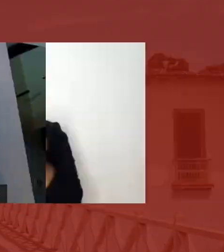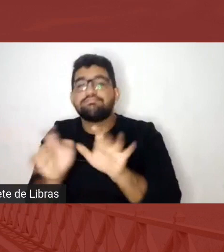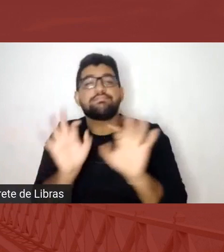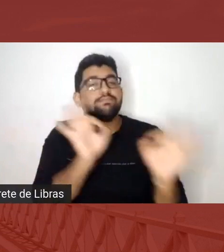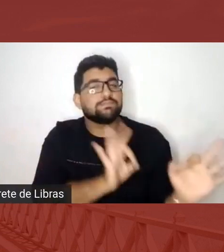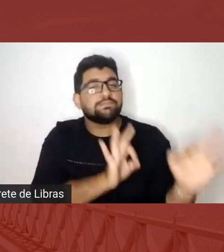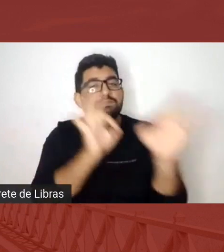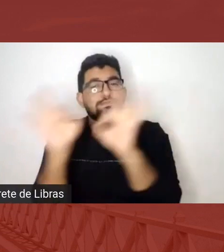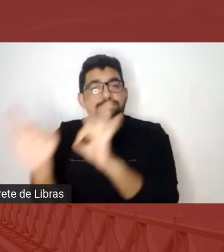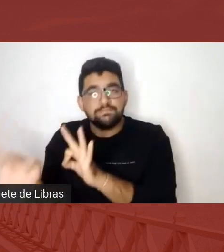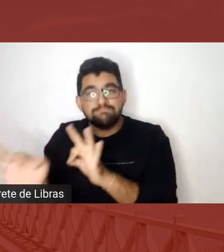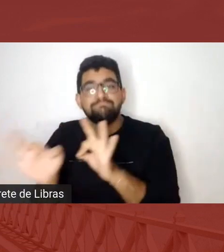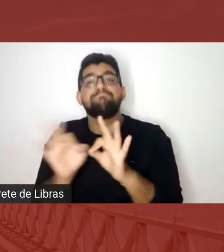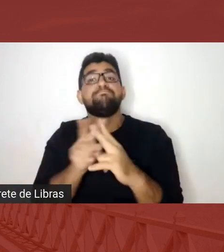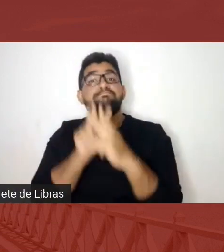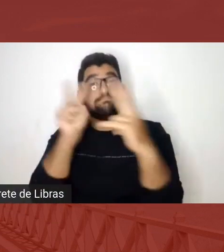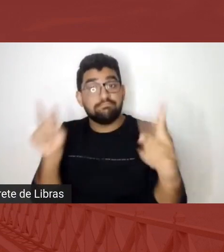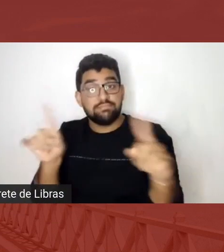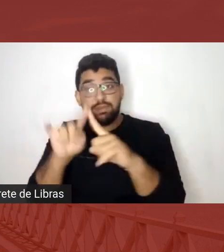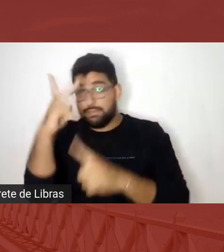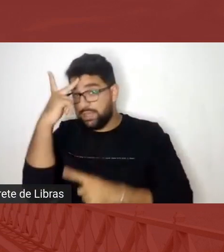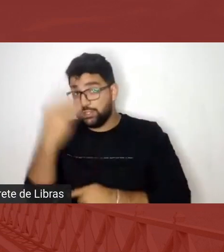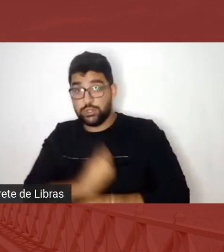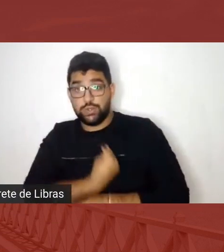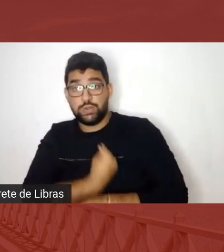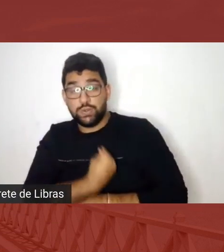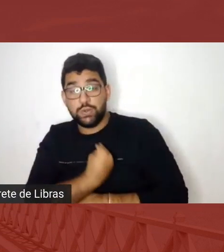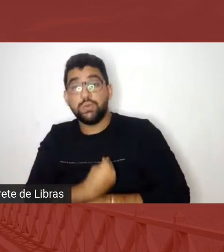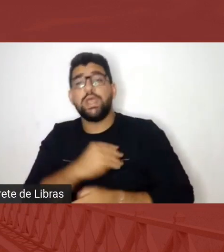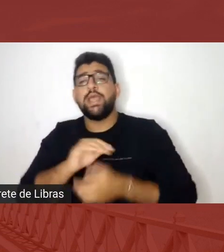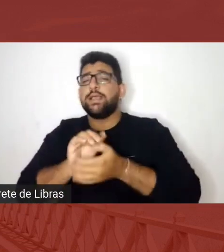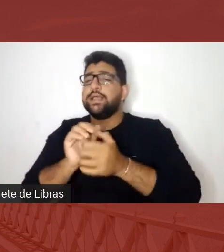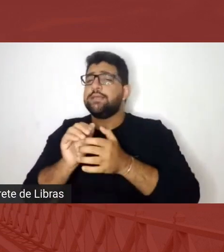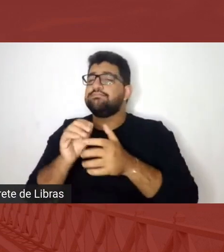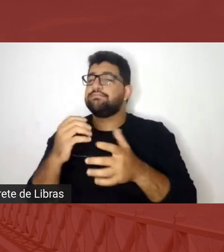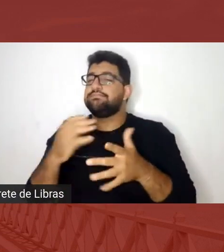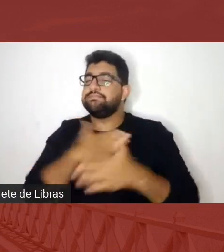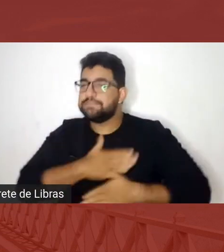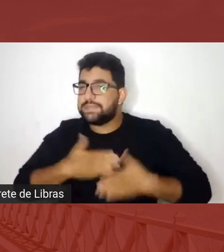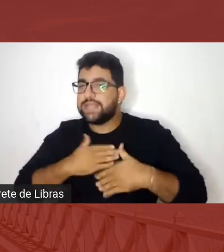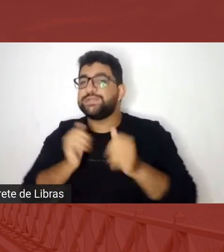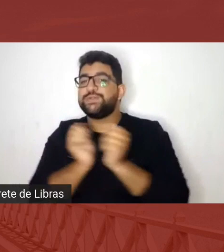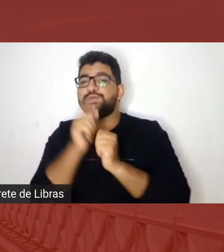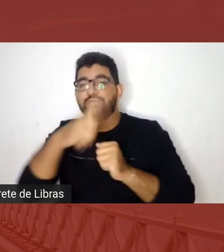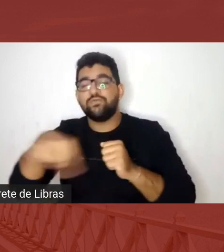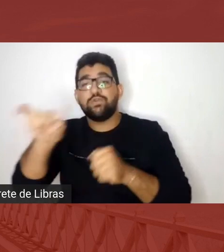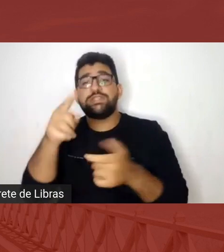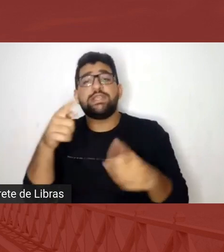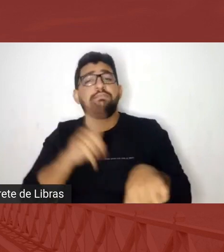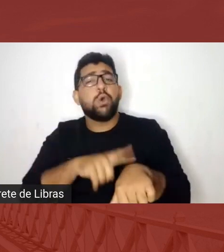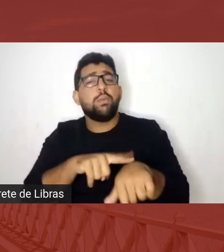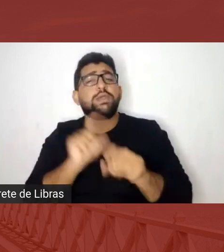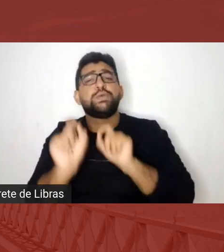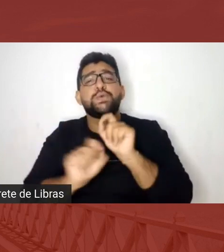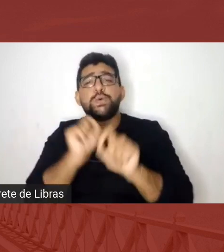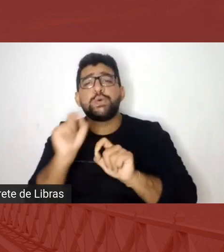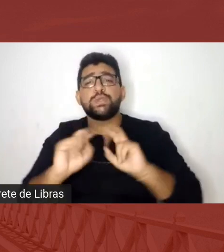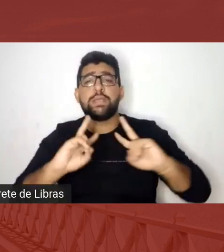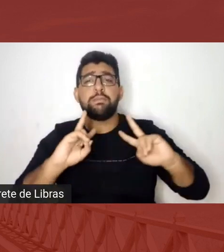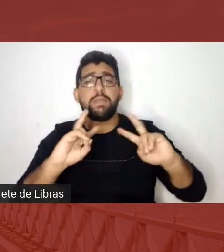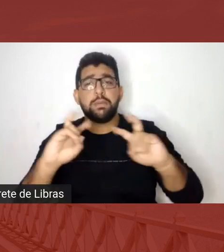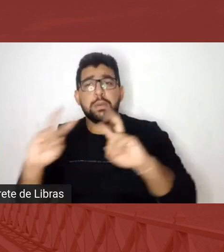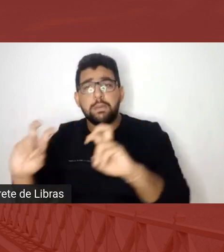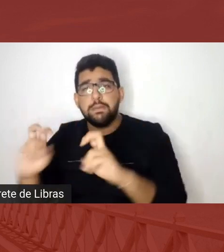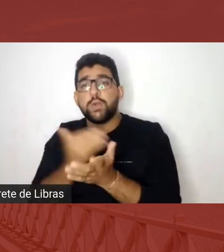presentes, é uma honra poder participar com vocês desse momento discutatório, inicial, desde as 19